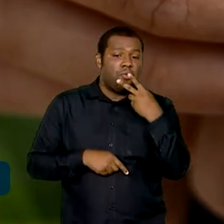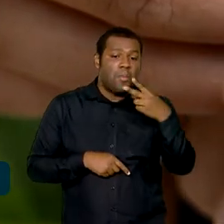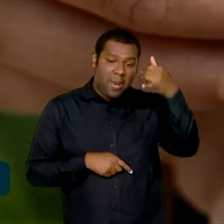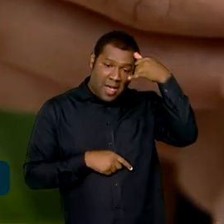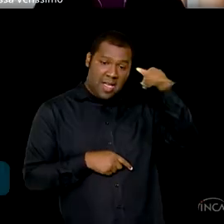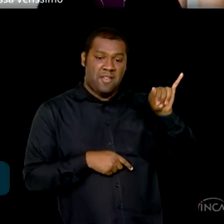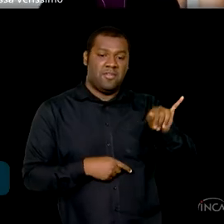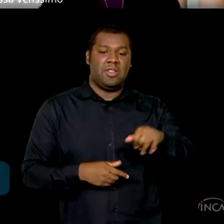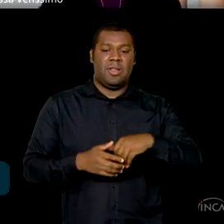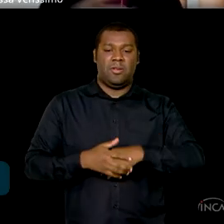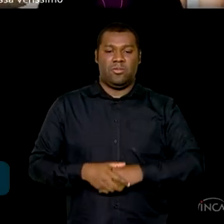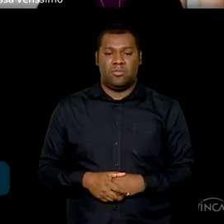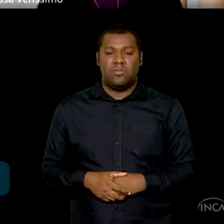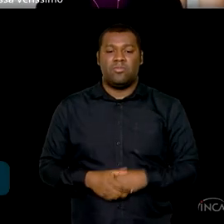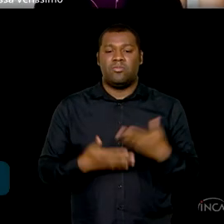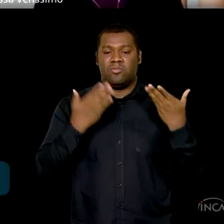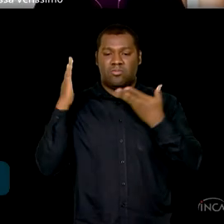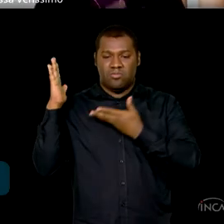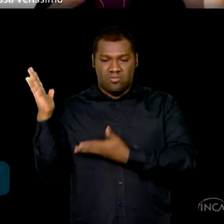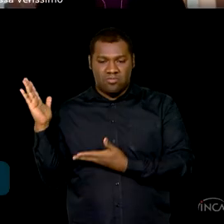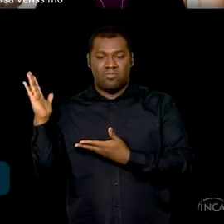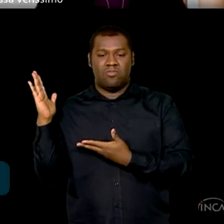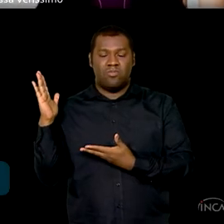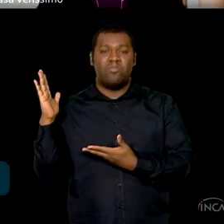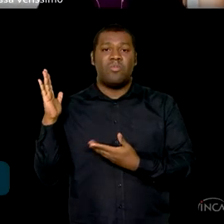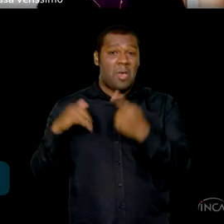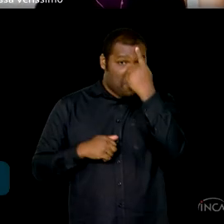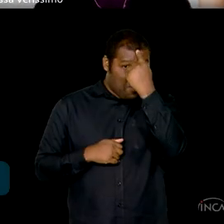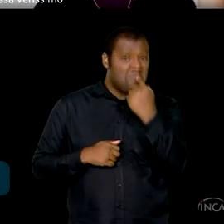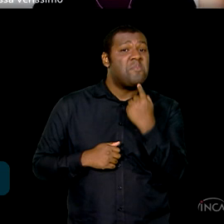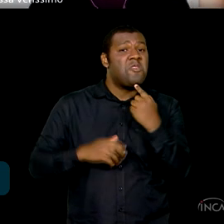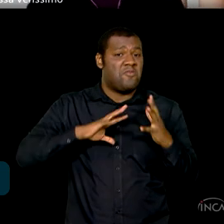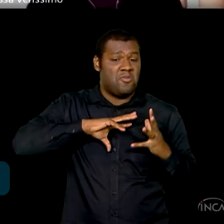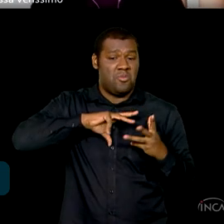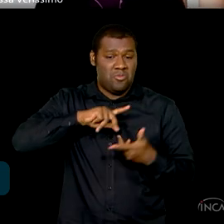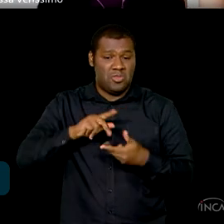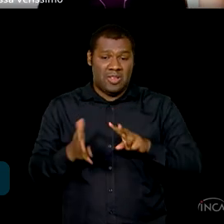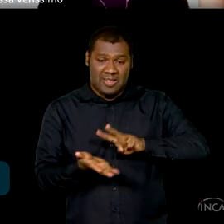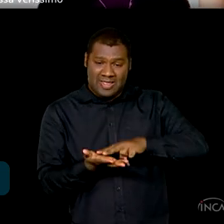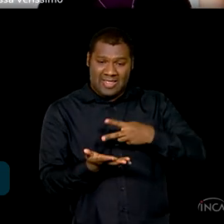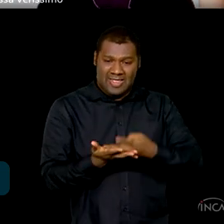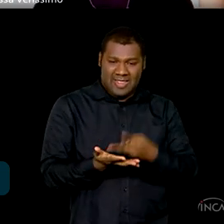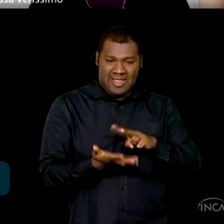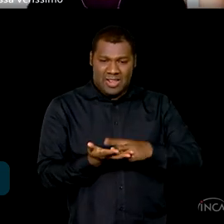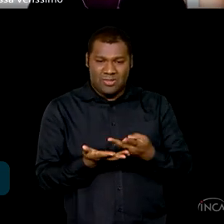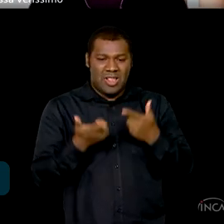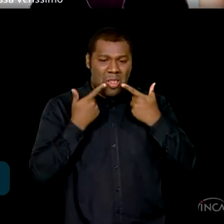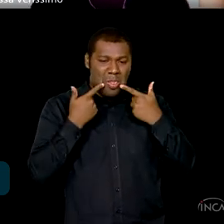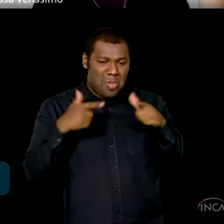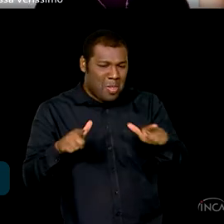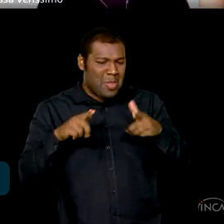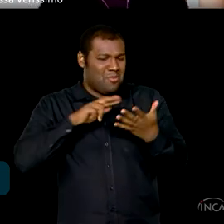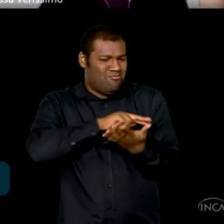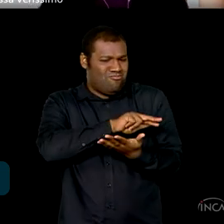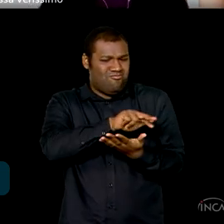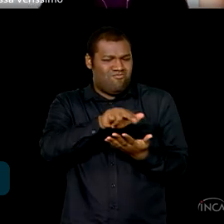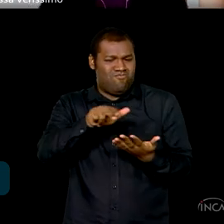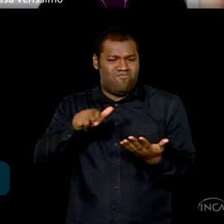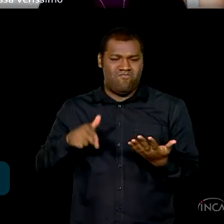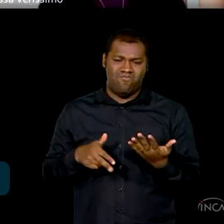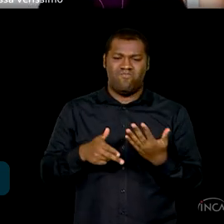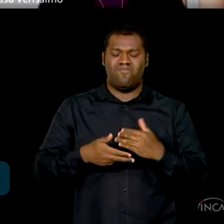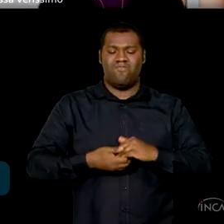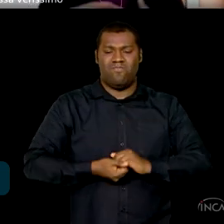exemplos. Ele é um código mundial, traduzido para várias regiões e contextos, como eu expliquei. Então,